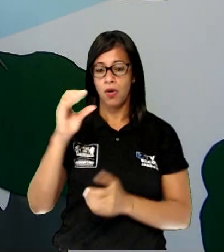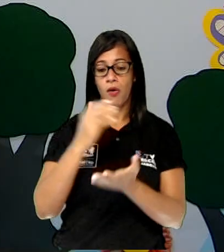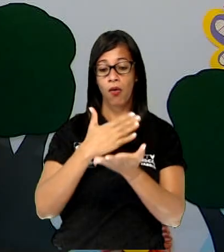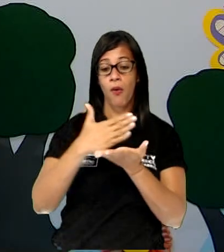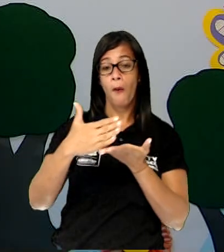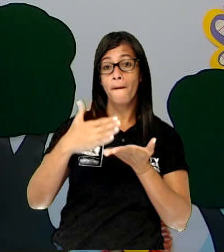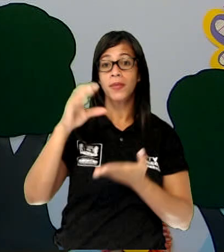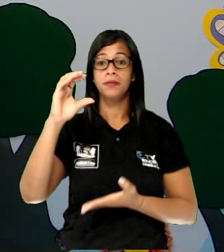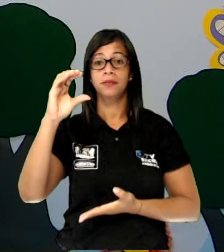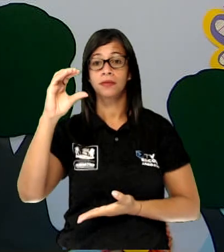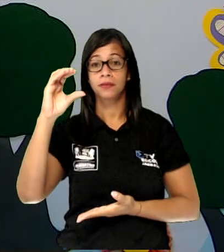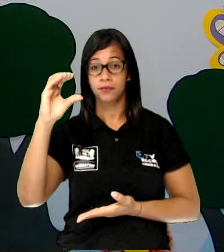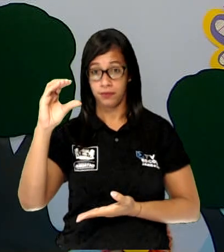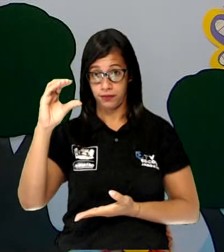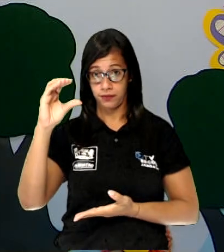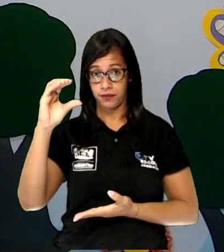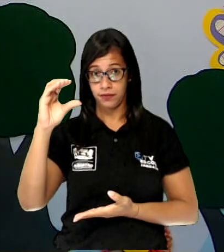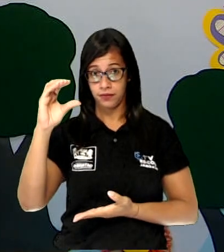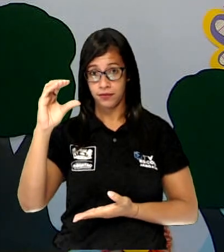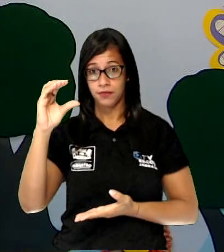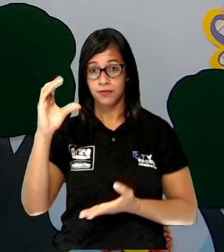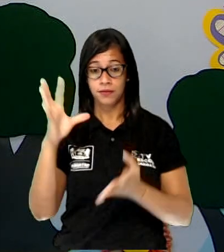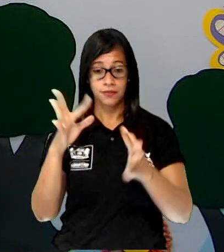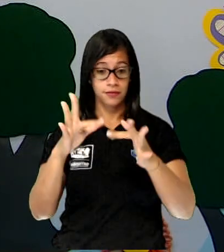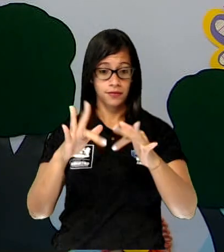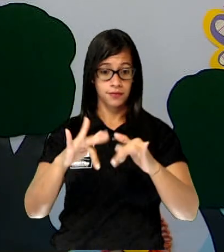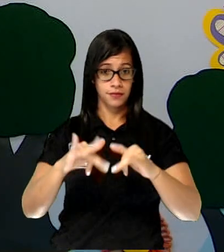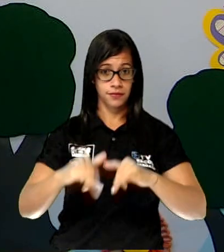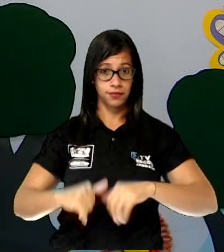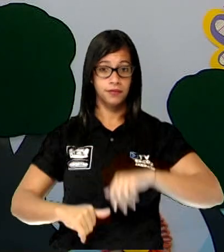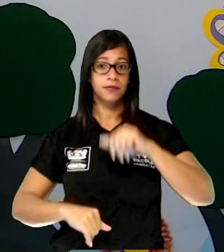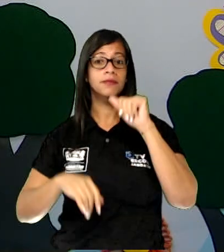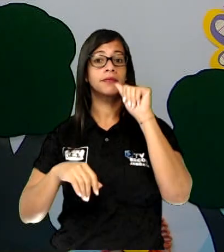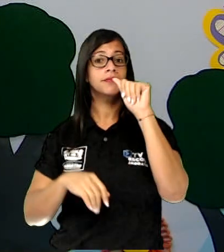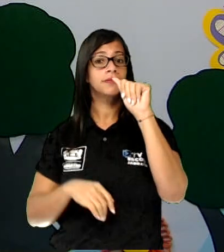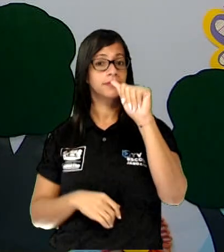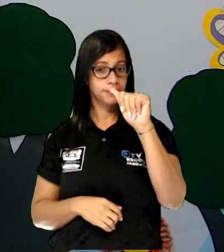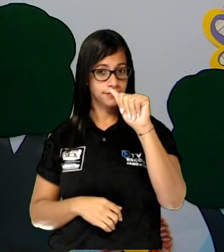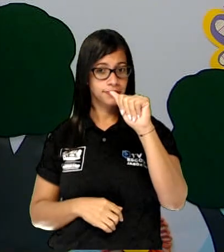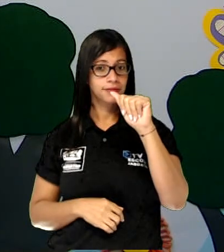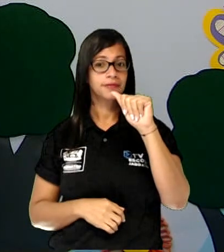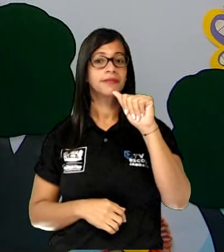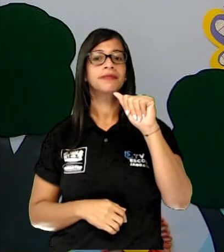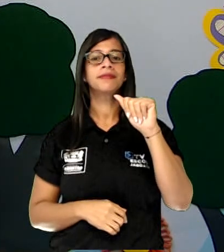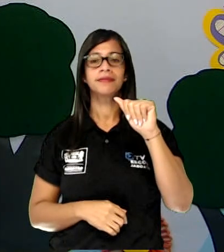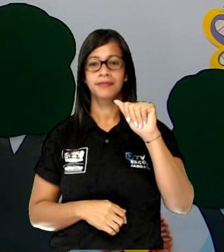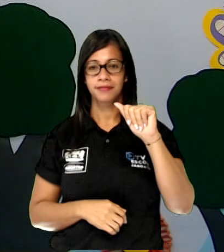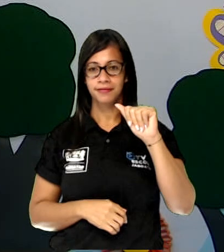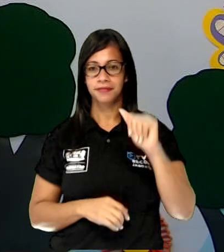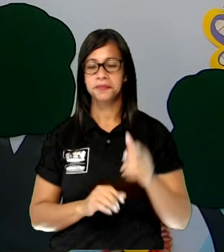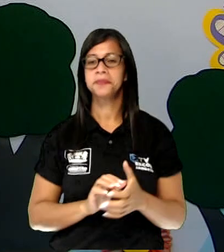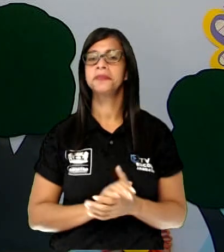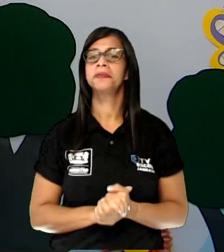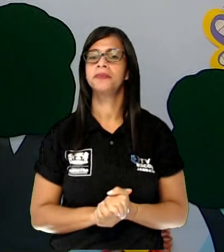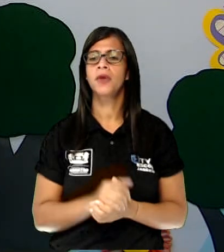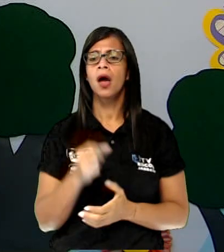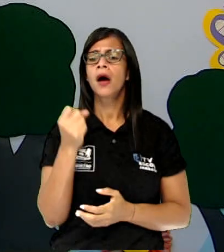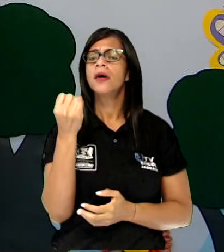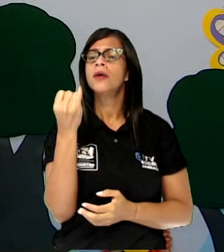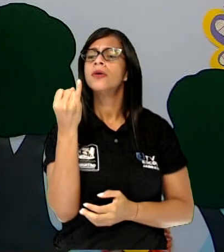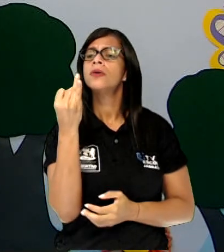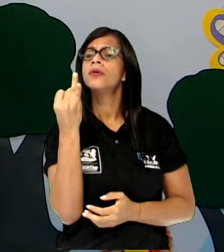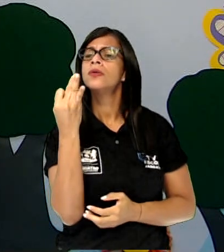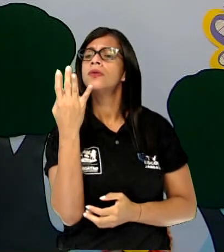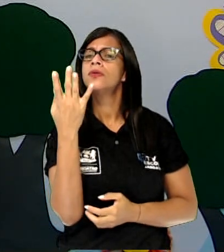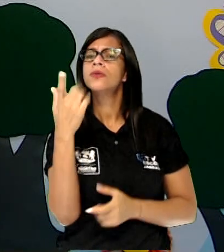letrinha C e termina com a letrinha A. Quantas letras tem